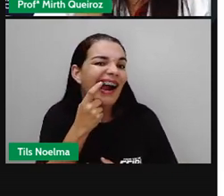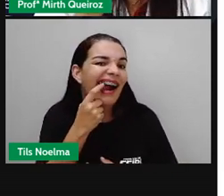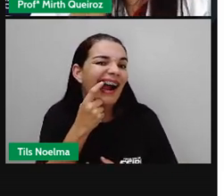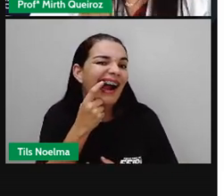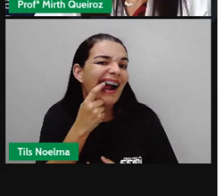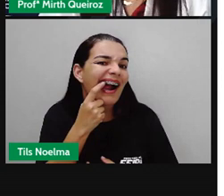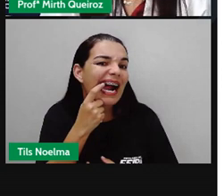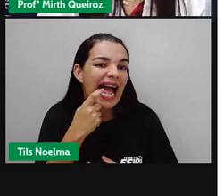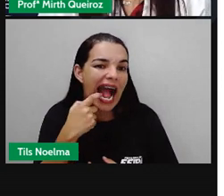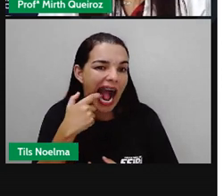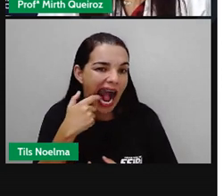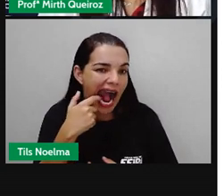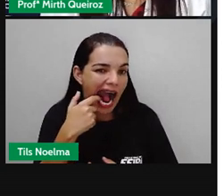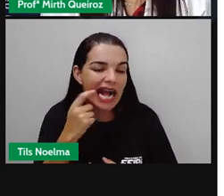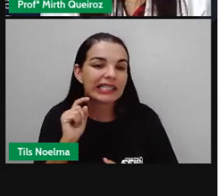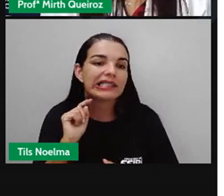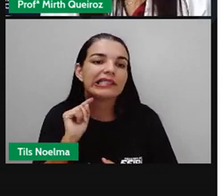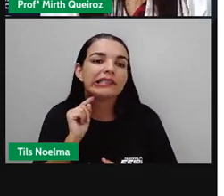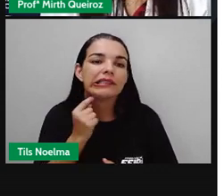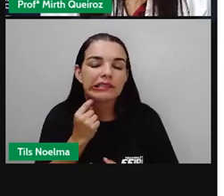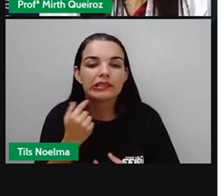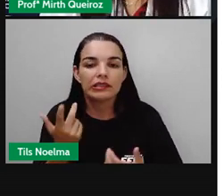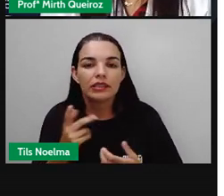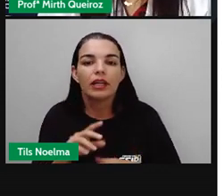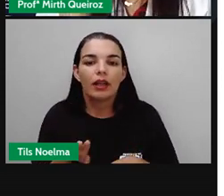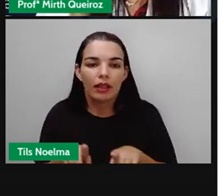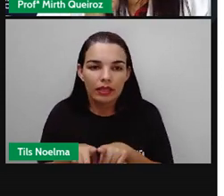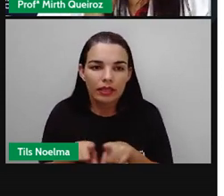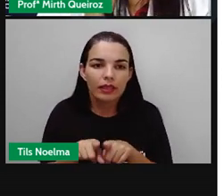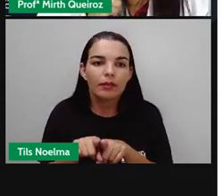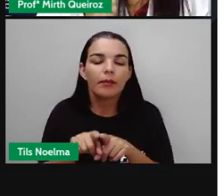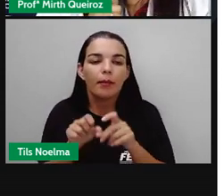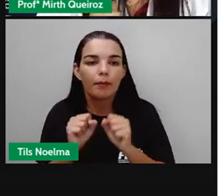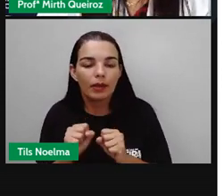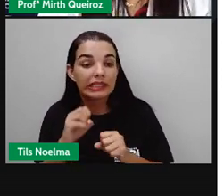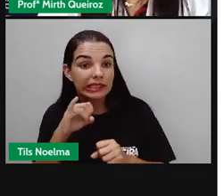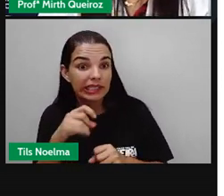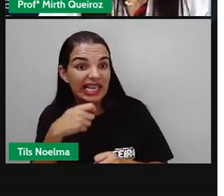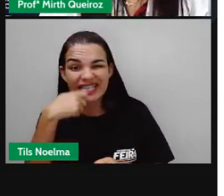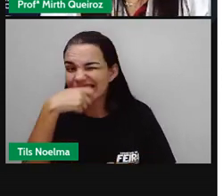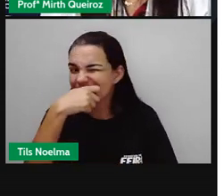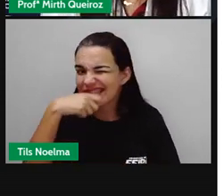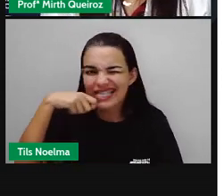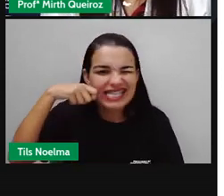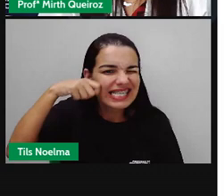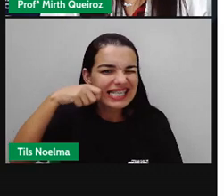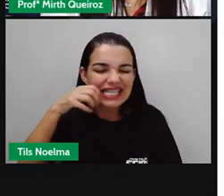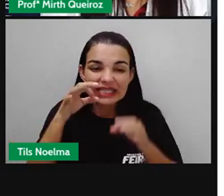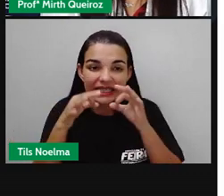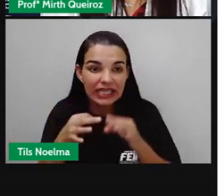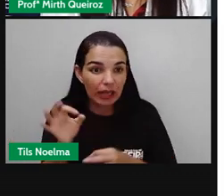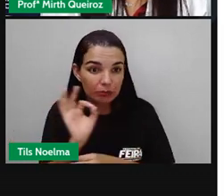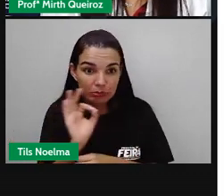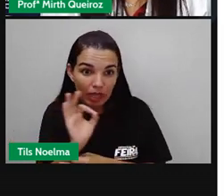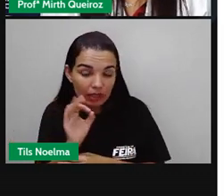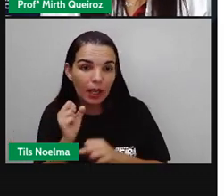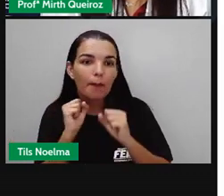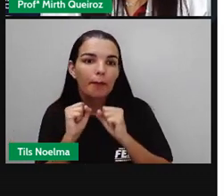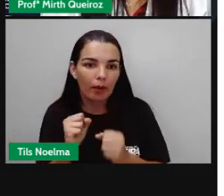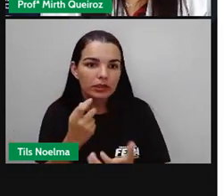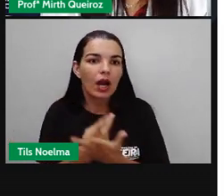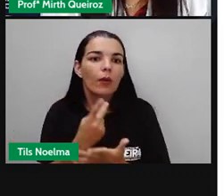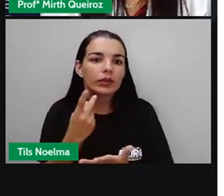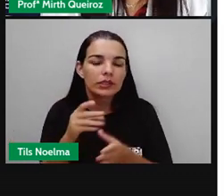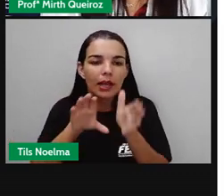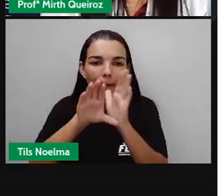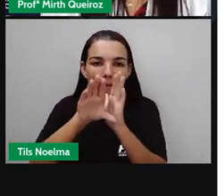As caries dos dentes aí, dos dentes aí. Caso a gente não faça uma escolação correta, né? Pode causar aí essa carie dentária.